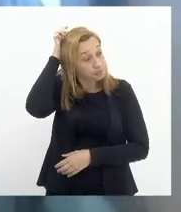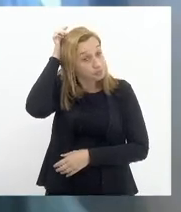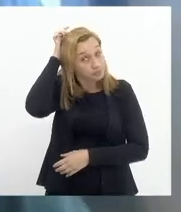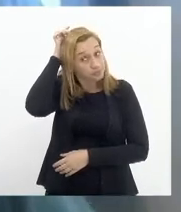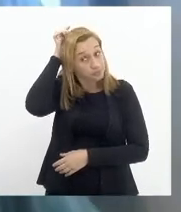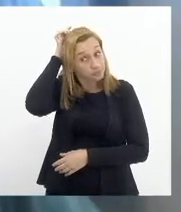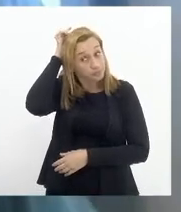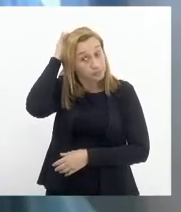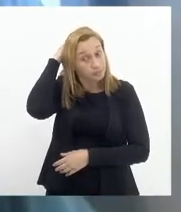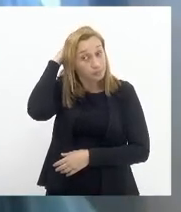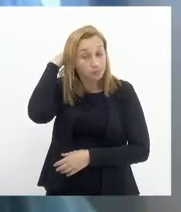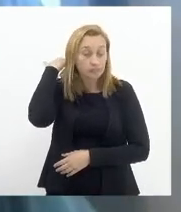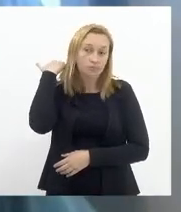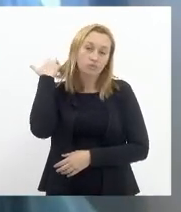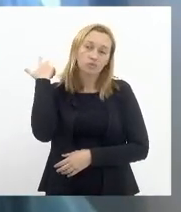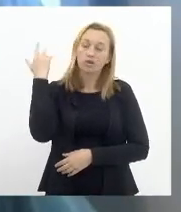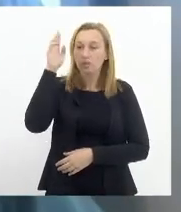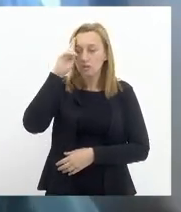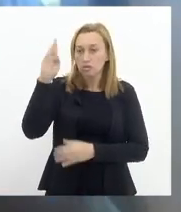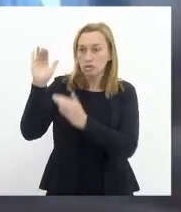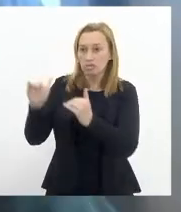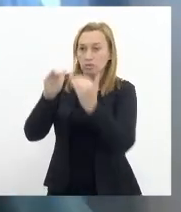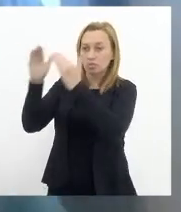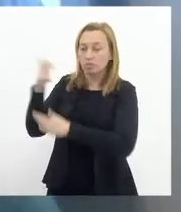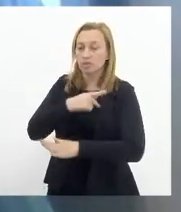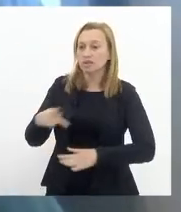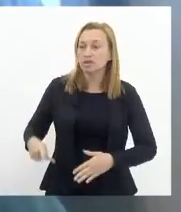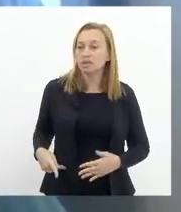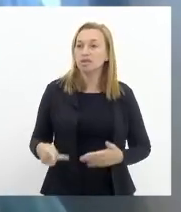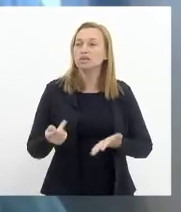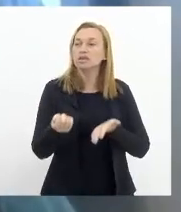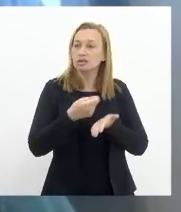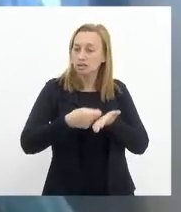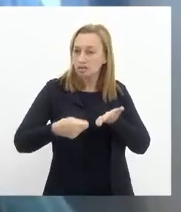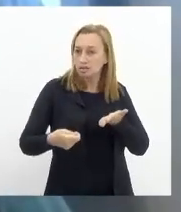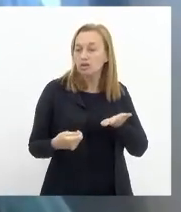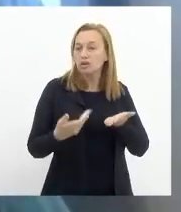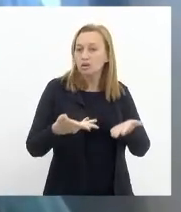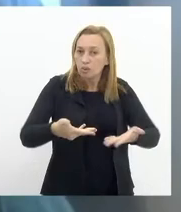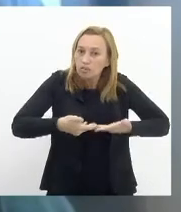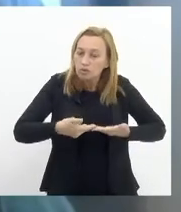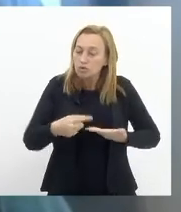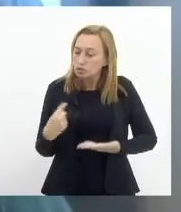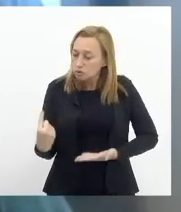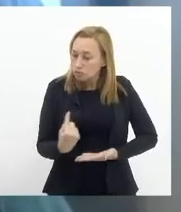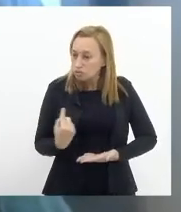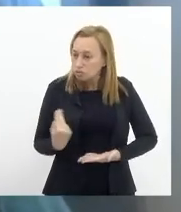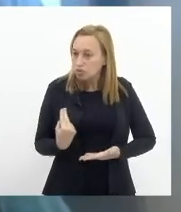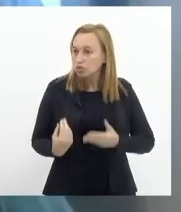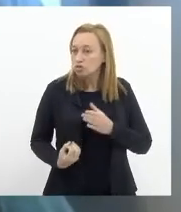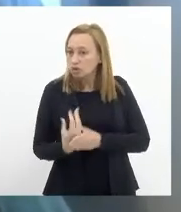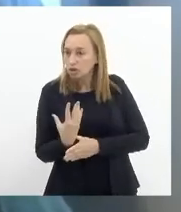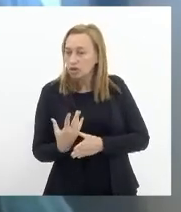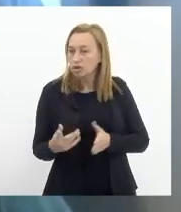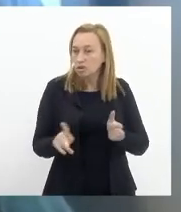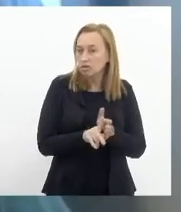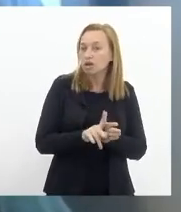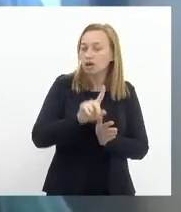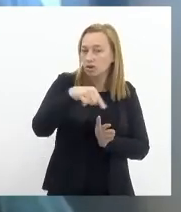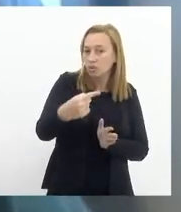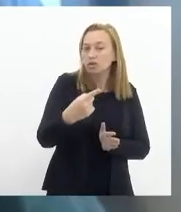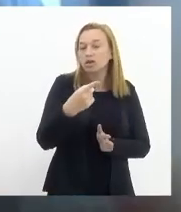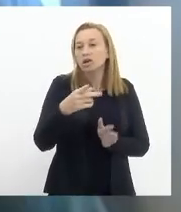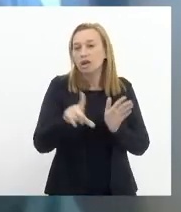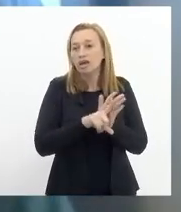percentual vossa excelência aliás foi autor original e depois me convidou e nós fomos coautores essa outra lei também é